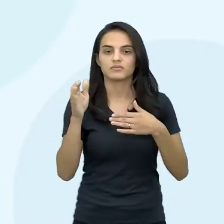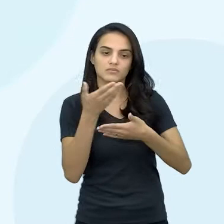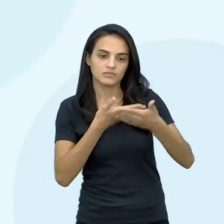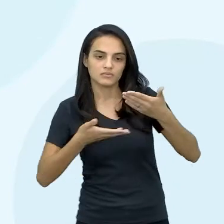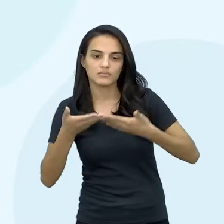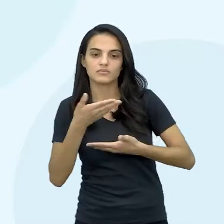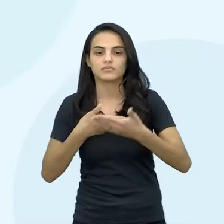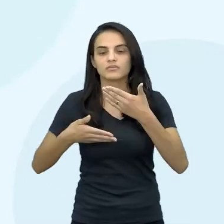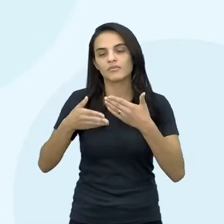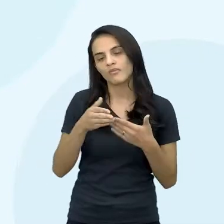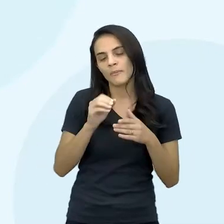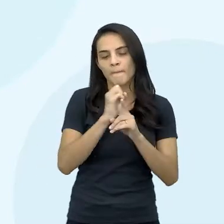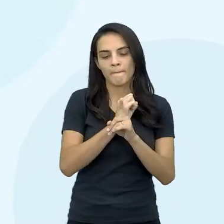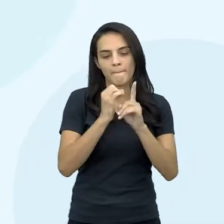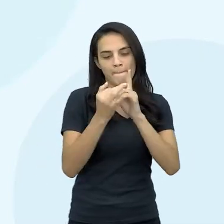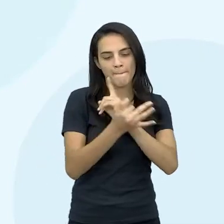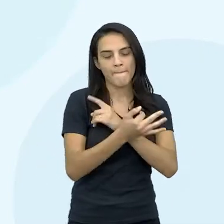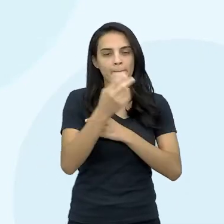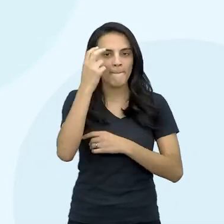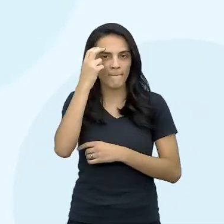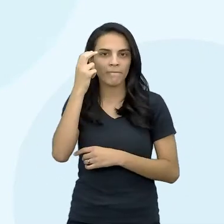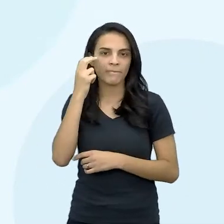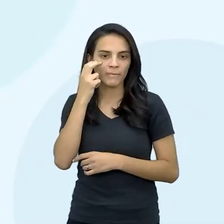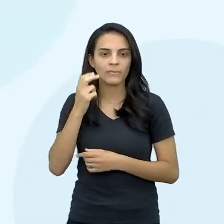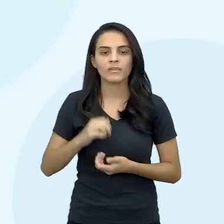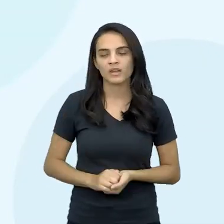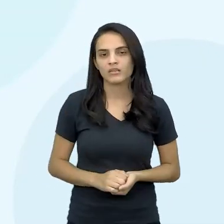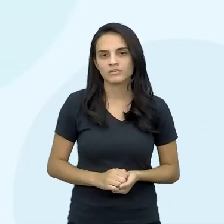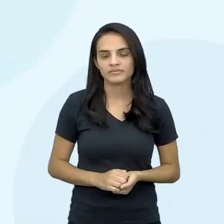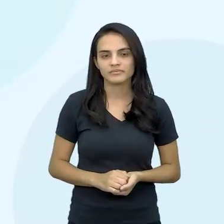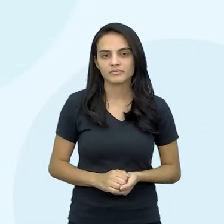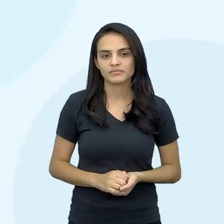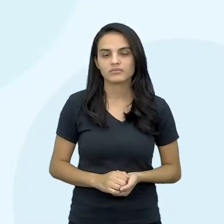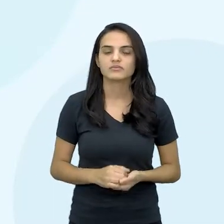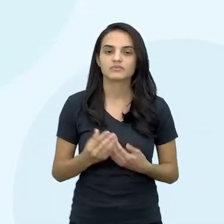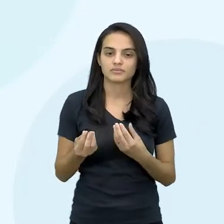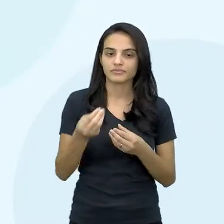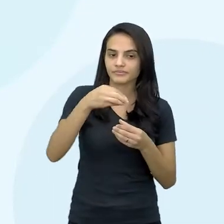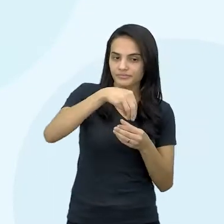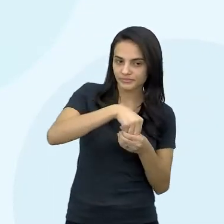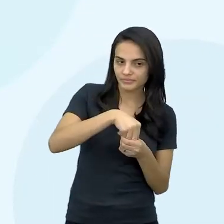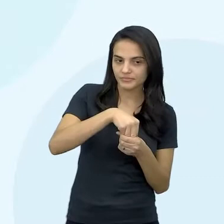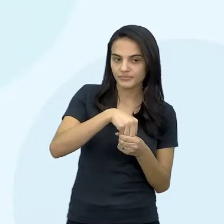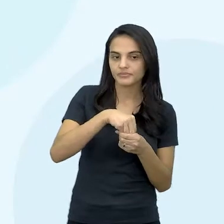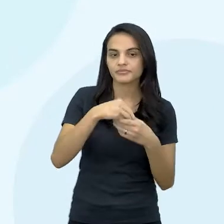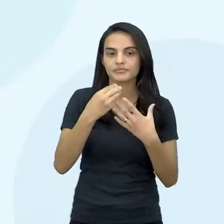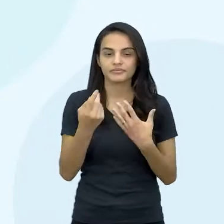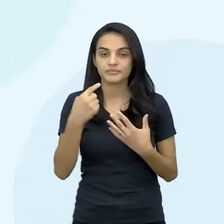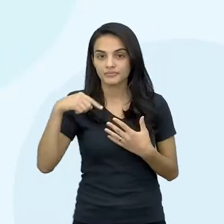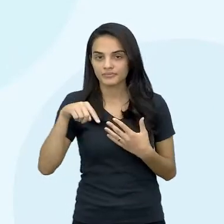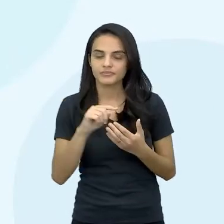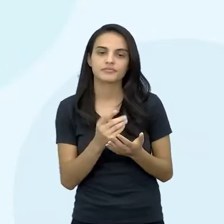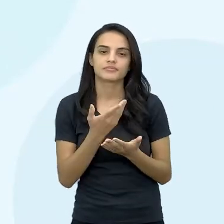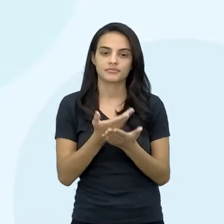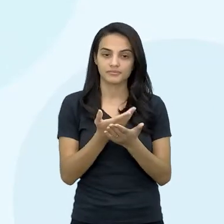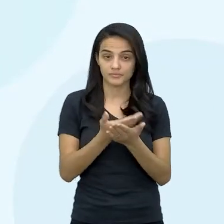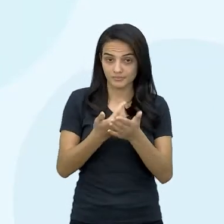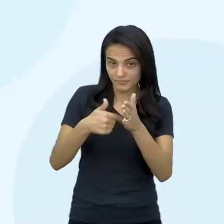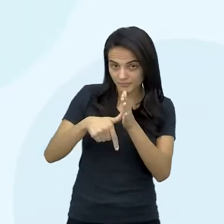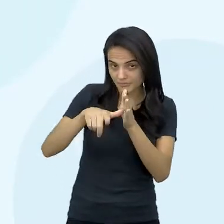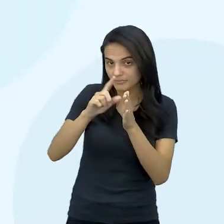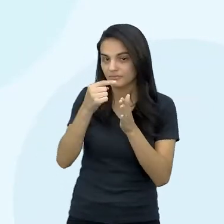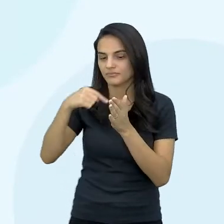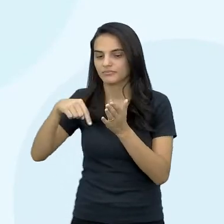e a intervenção sociocultural. E aí, gente, né, dentro, então, né, da nossa aula, antes da gente